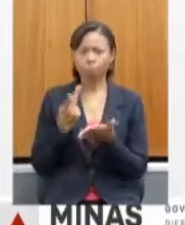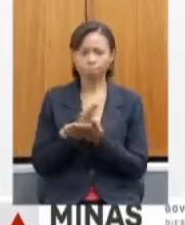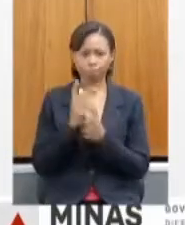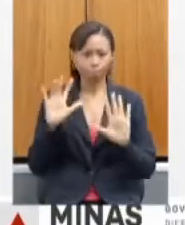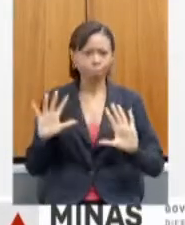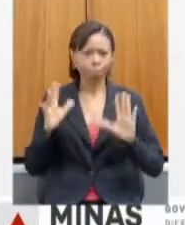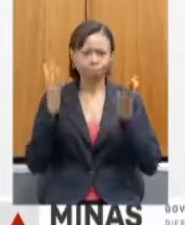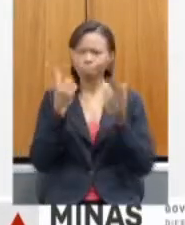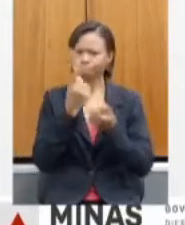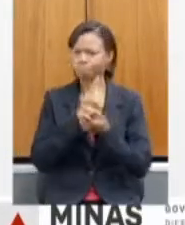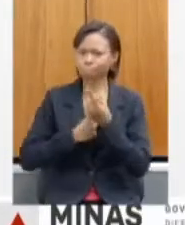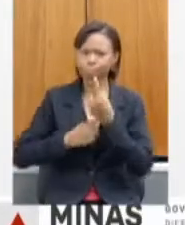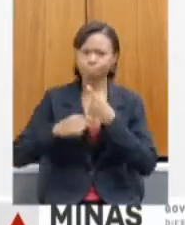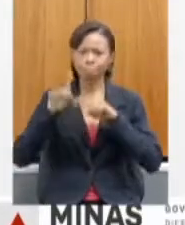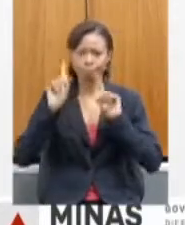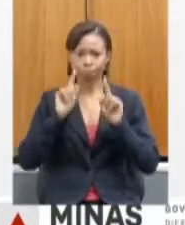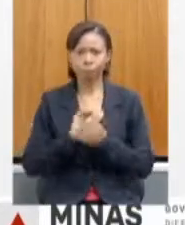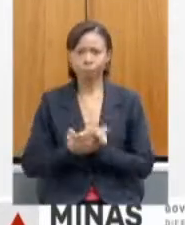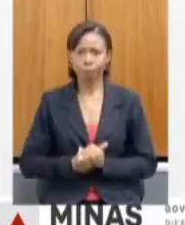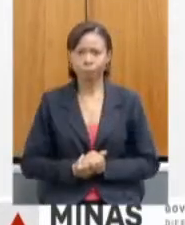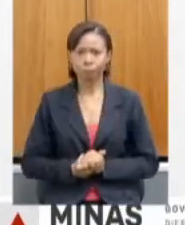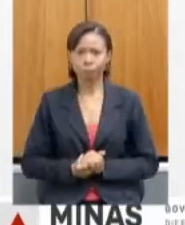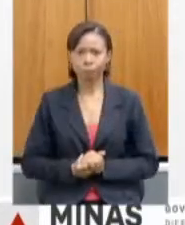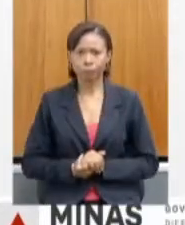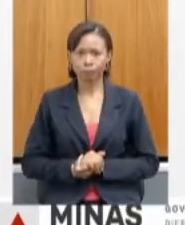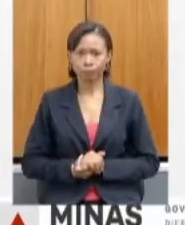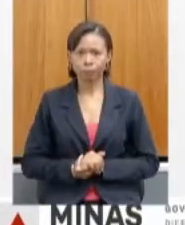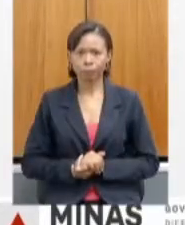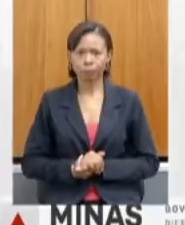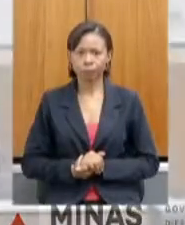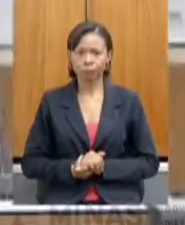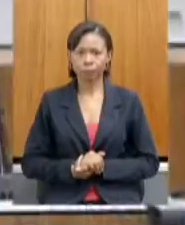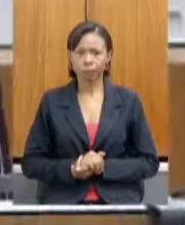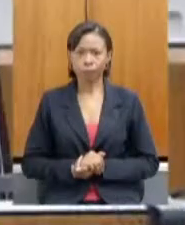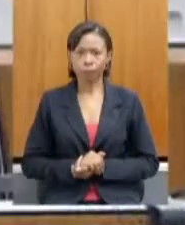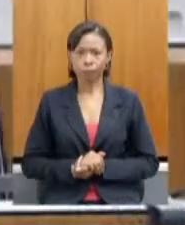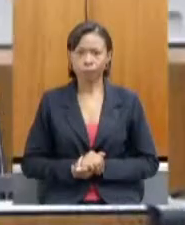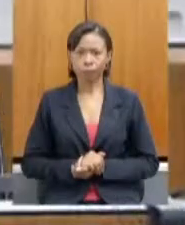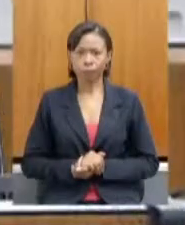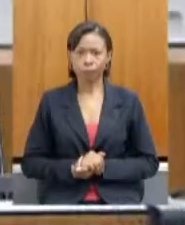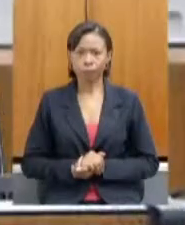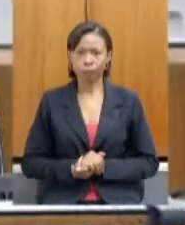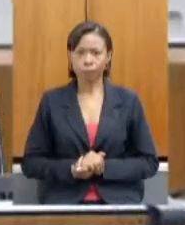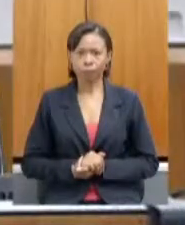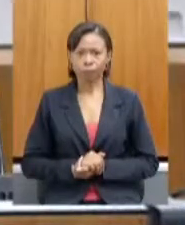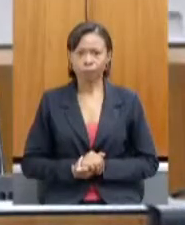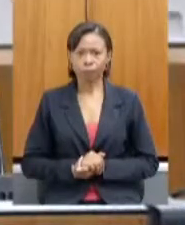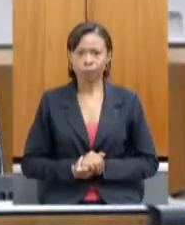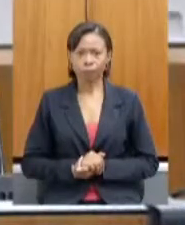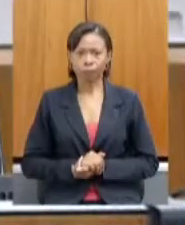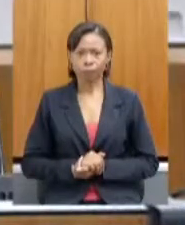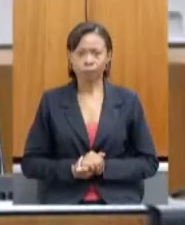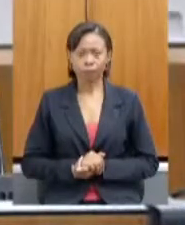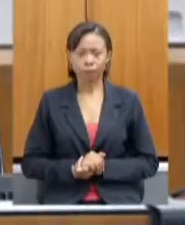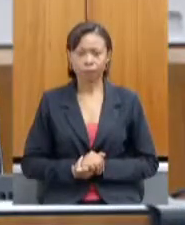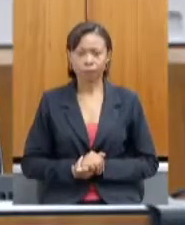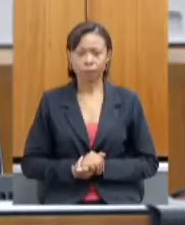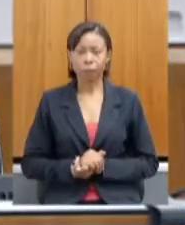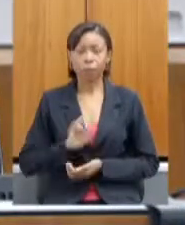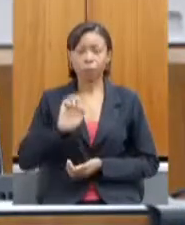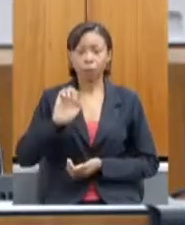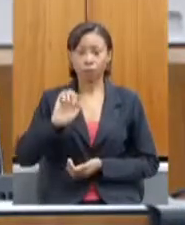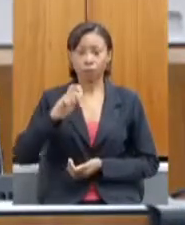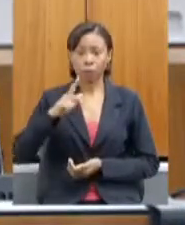sucesso. Agora, falando um pouco sobre nossas vinculadas, pode passar? Então, a Epamig.